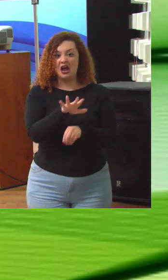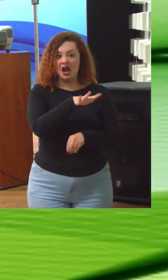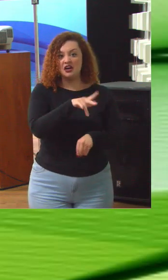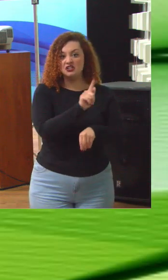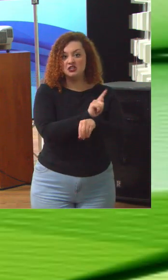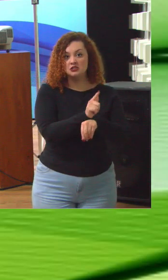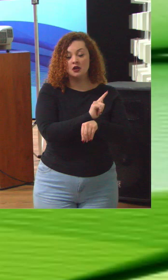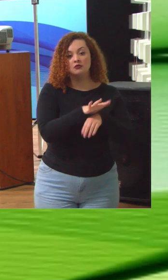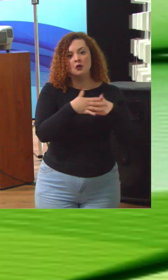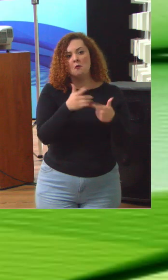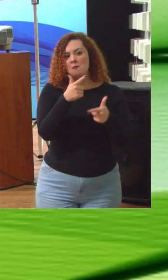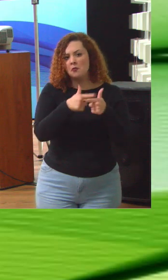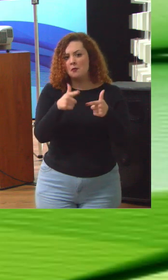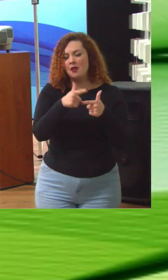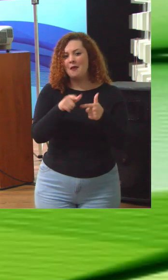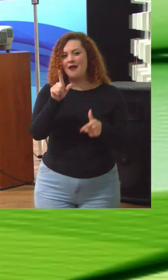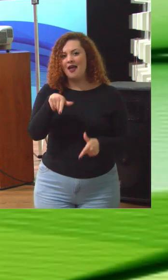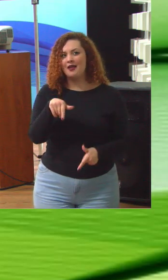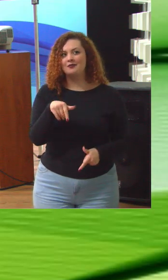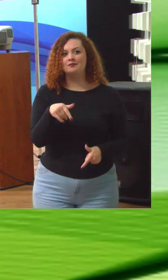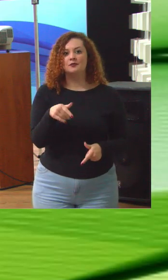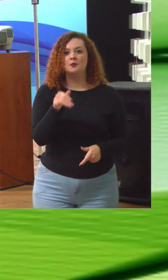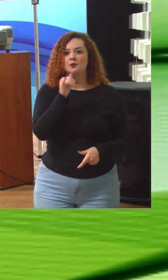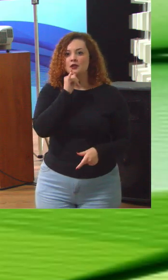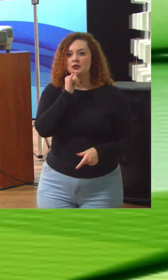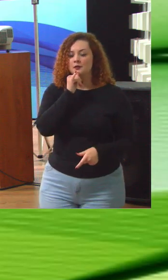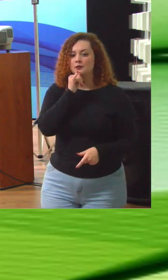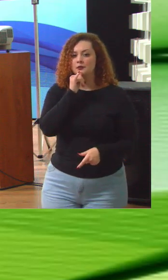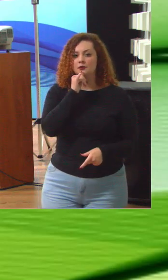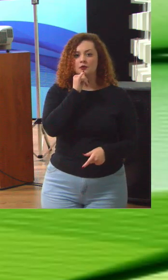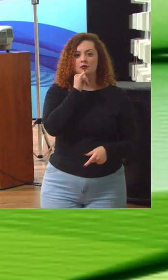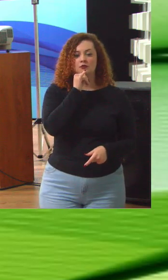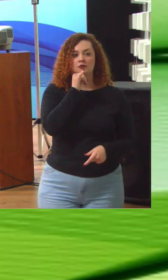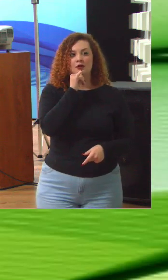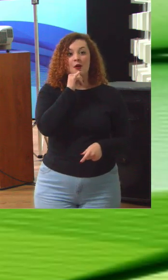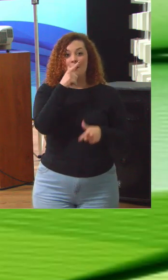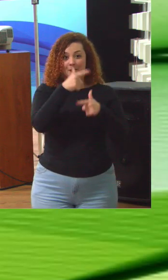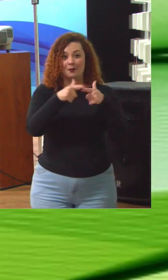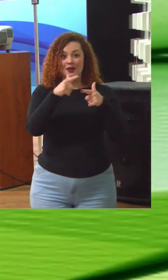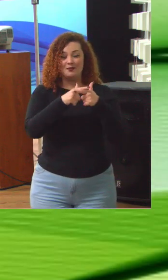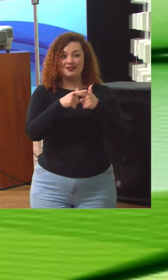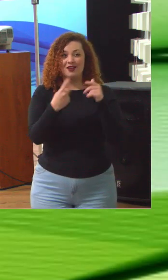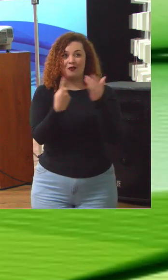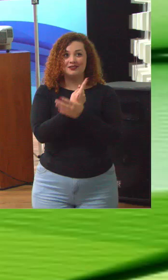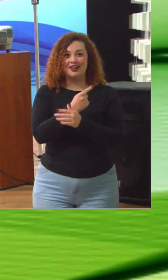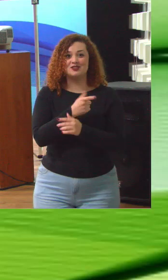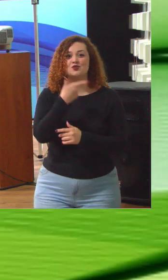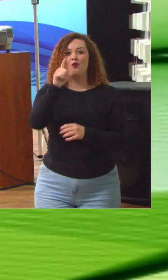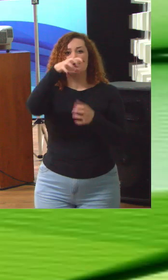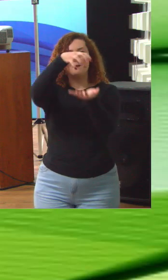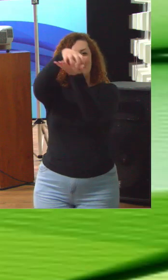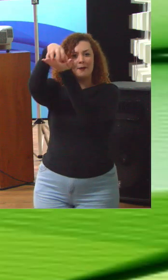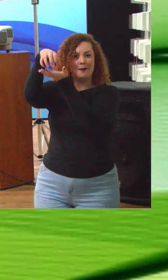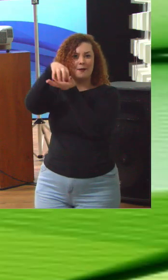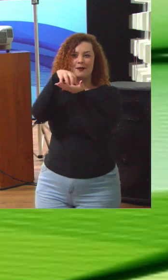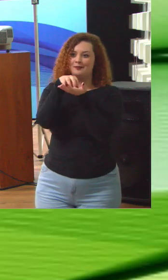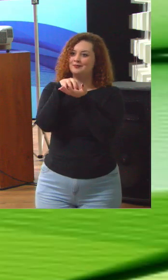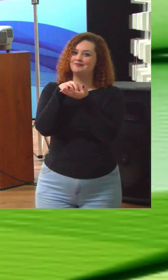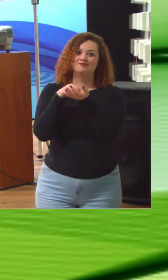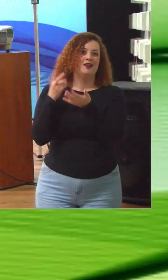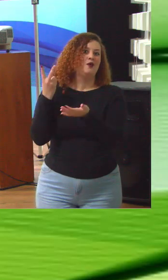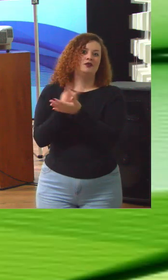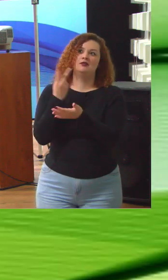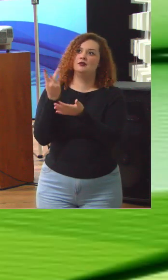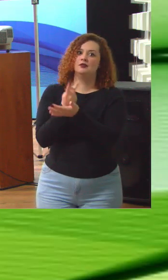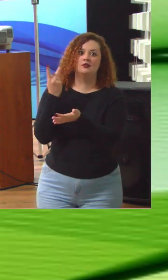o problema é que as doenças que são causadas por problema lá em cima, continuam acontecendo sem parar e nós